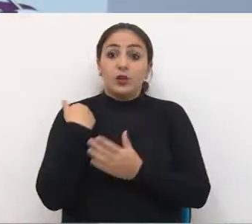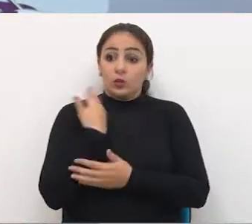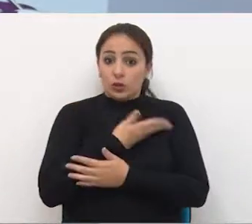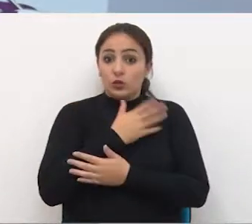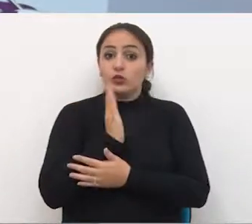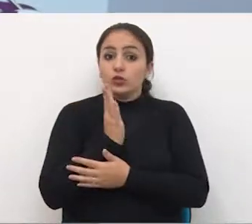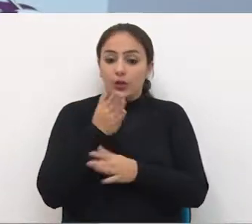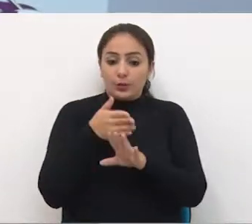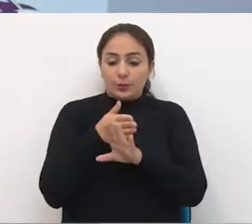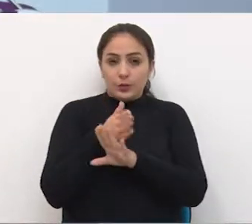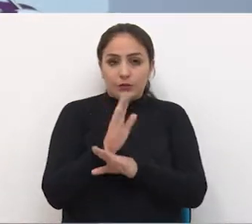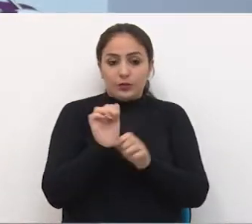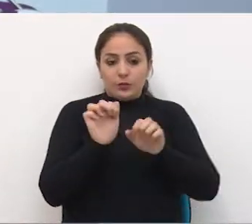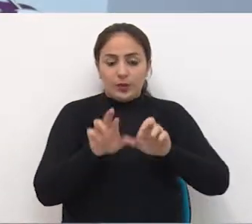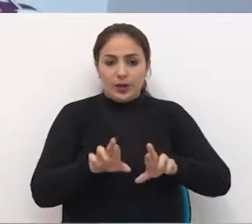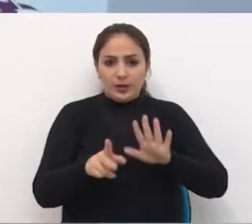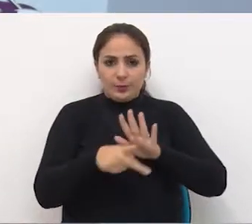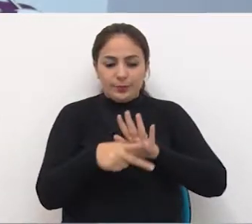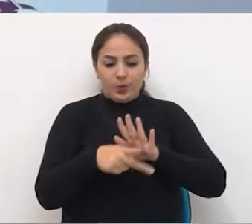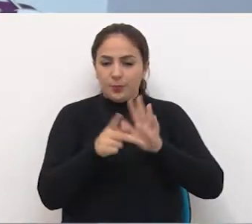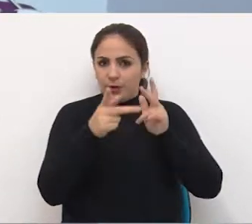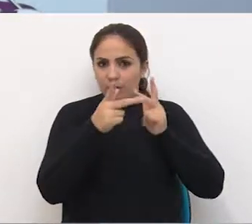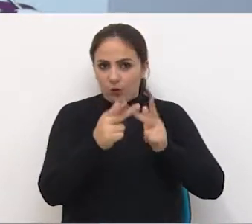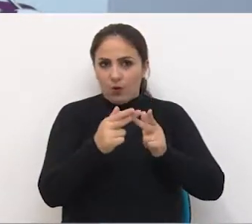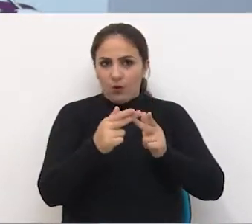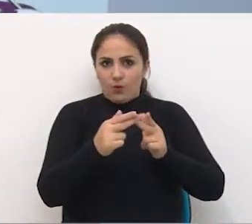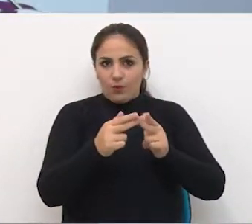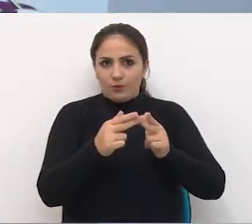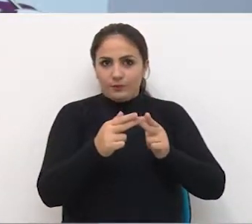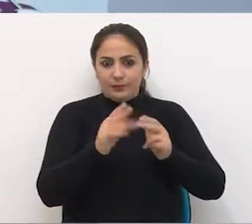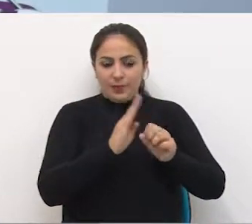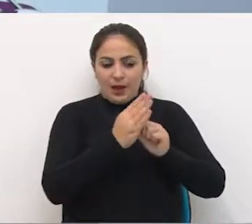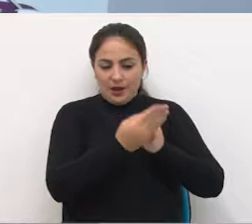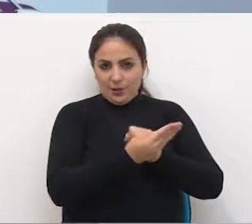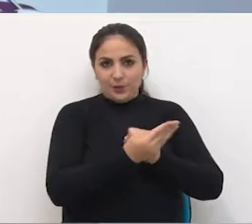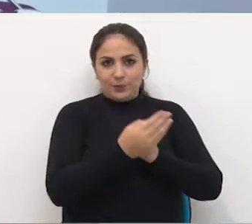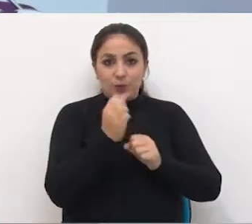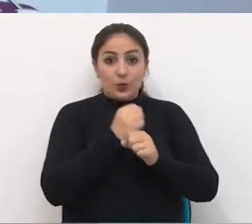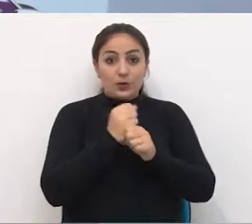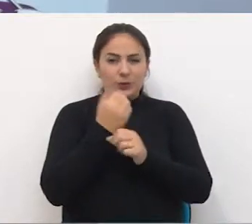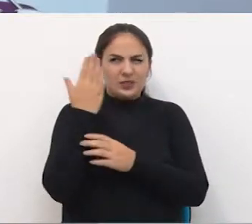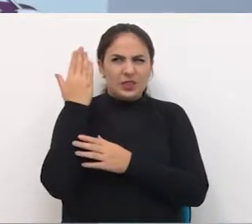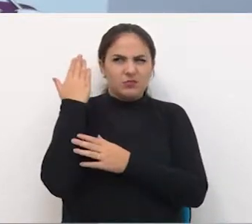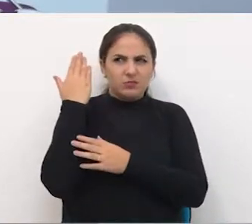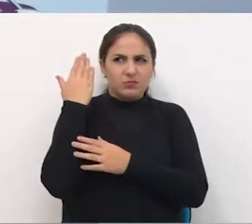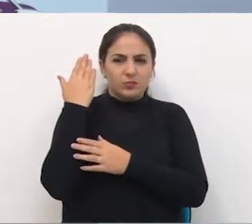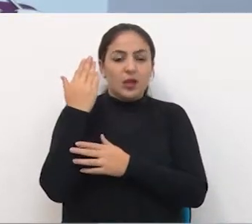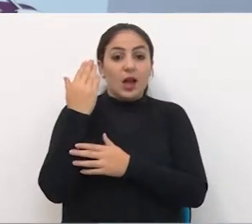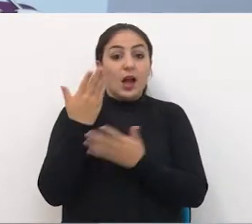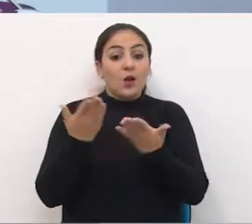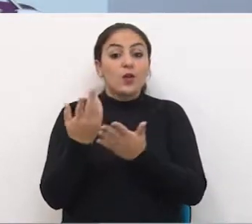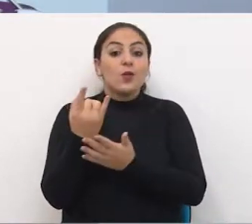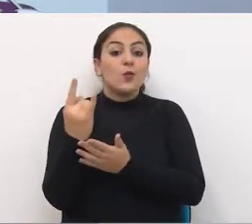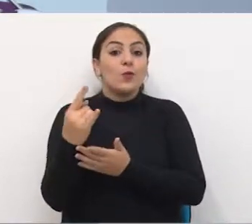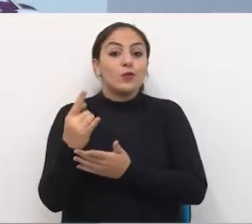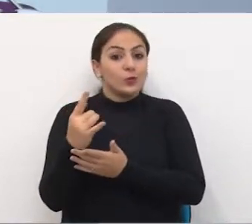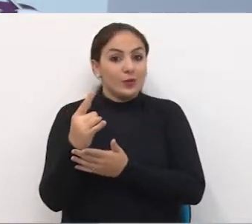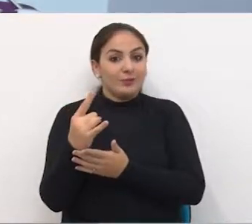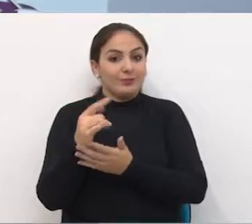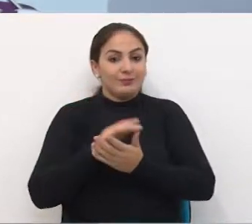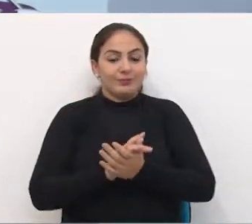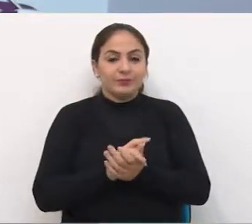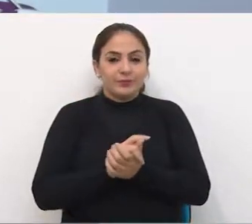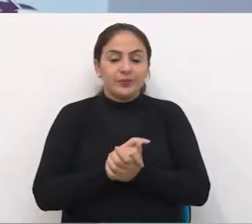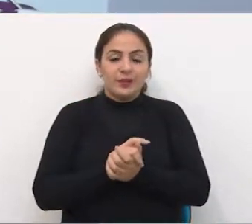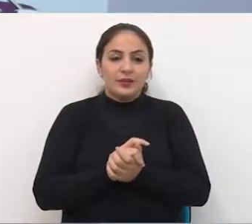algumas áreas desse mesmo loteamento no ano passado, no ano retrasado, e agora nós estamos indo para as últimas unidades.